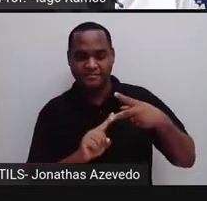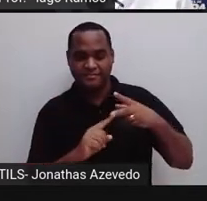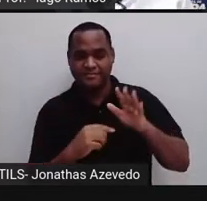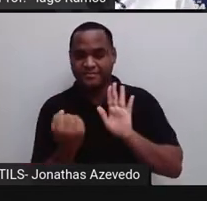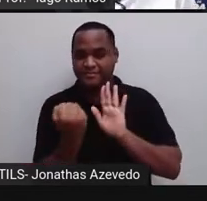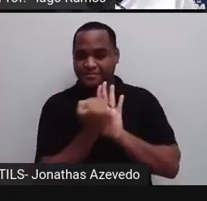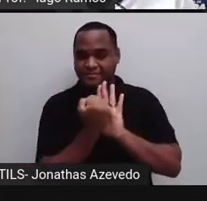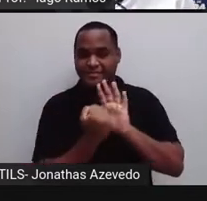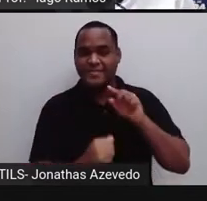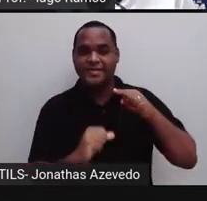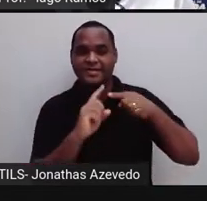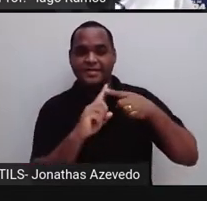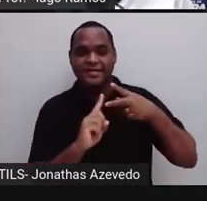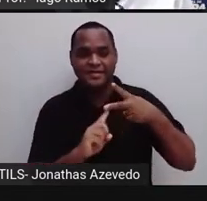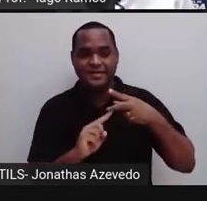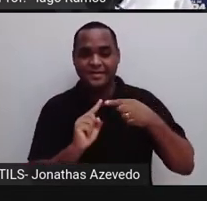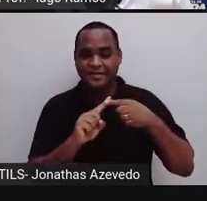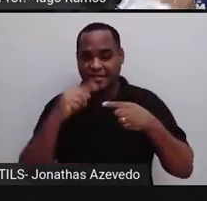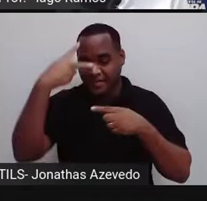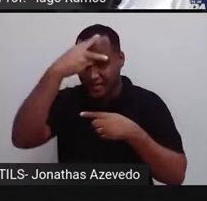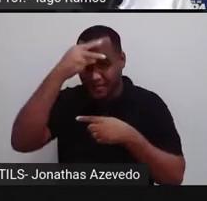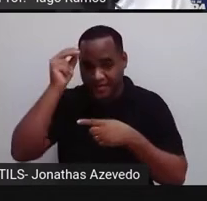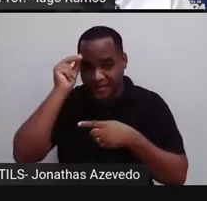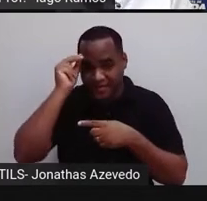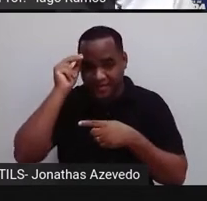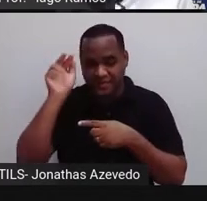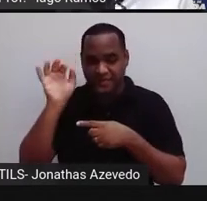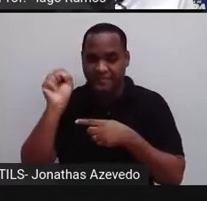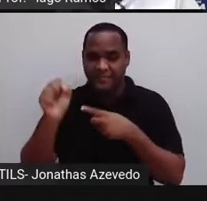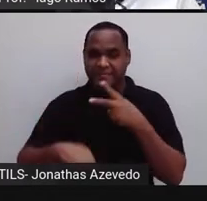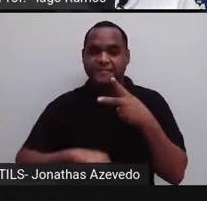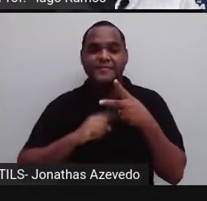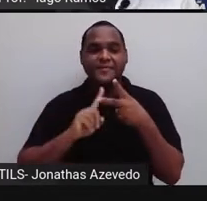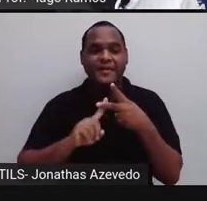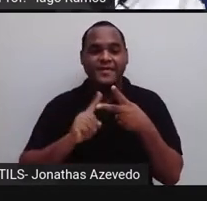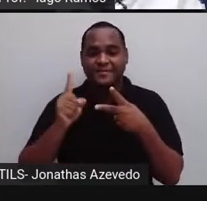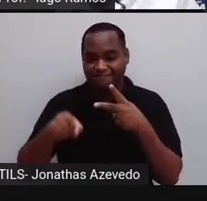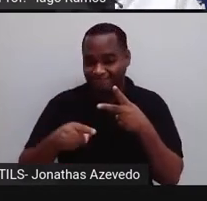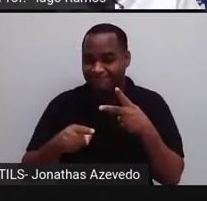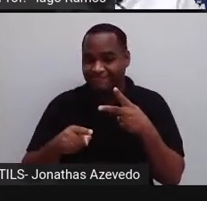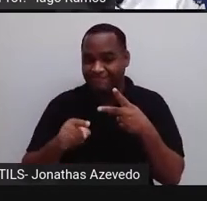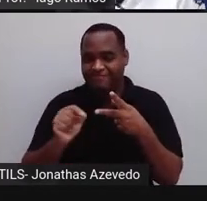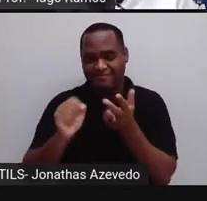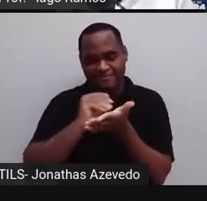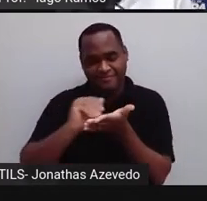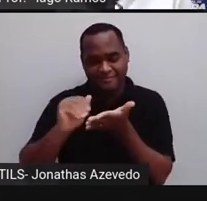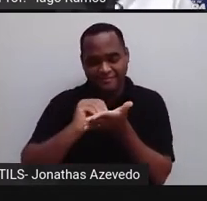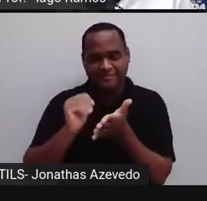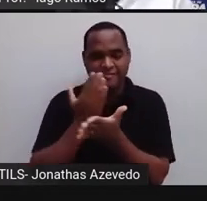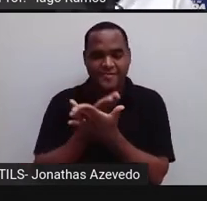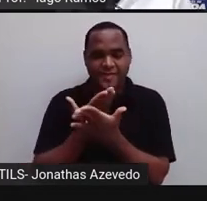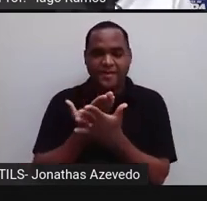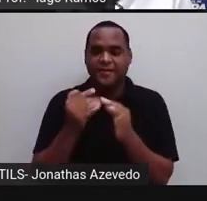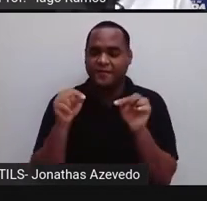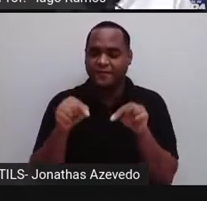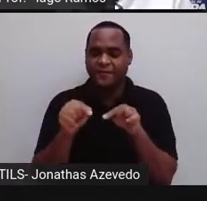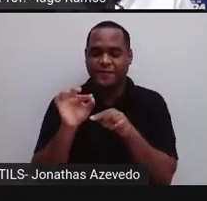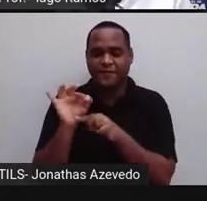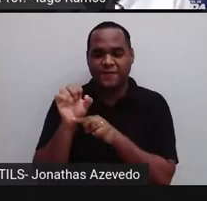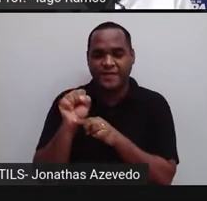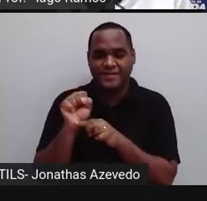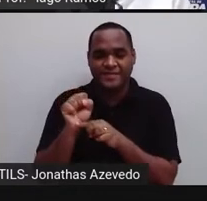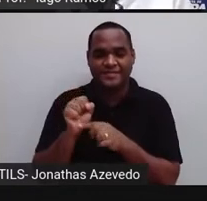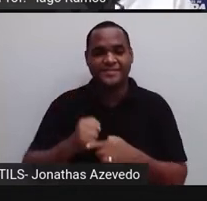as logomarcas da Prefeitura Municipal de Feira e também da própria Secretaria de Educação aqui do nosso